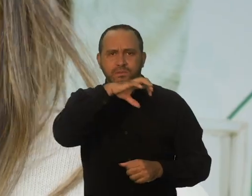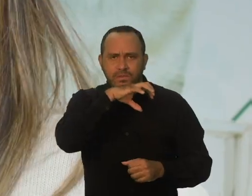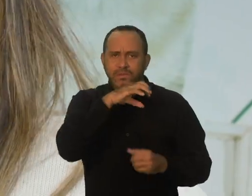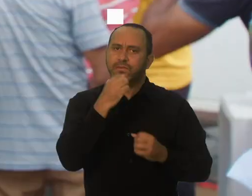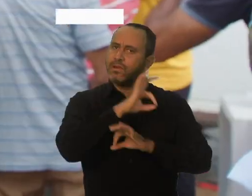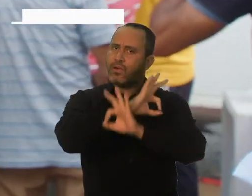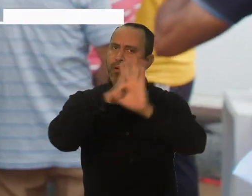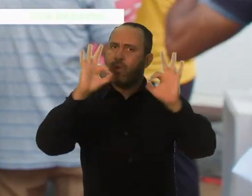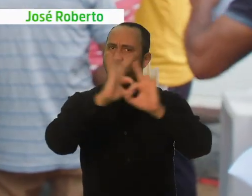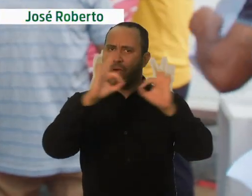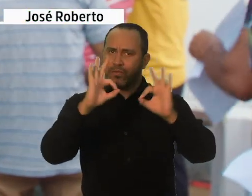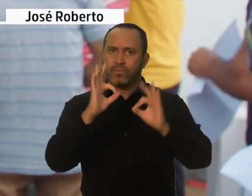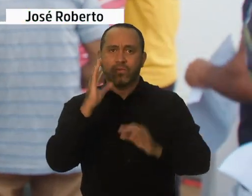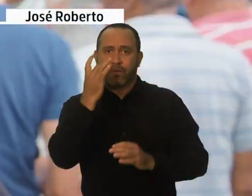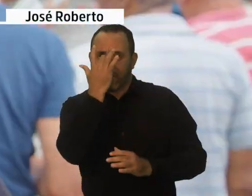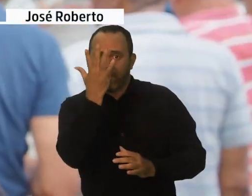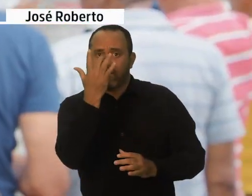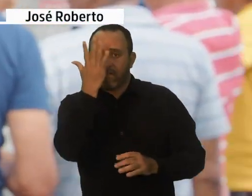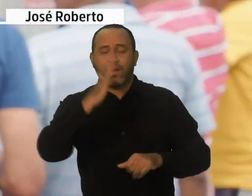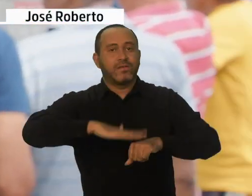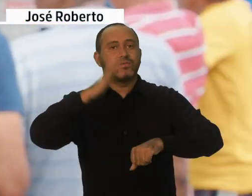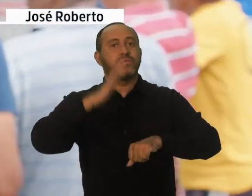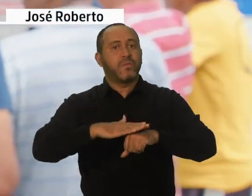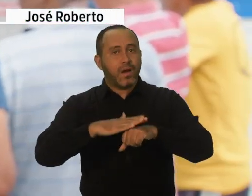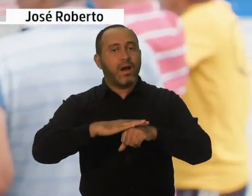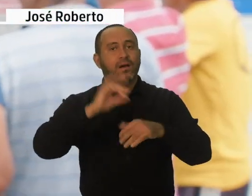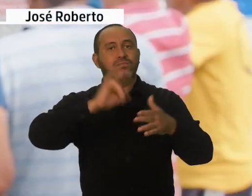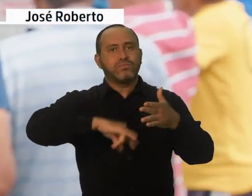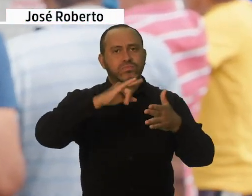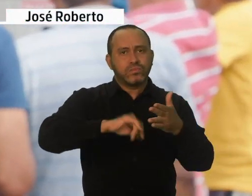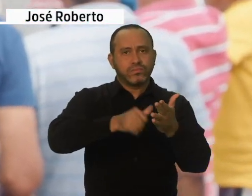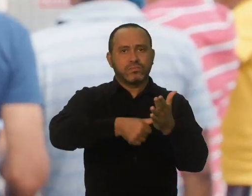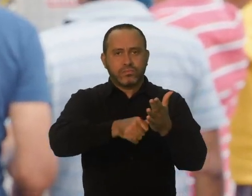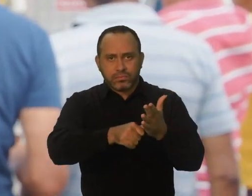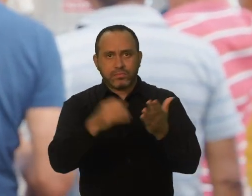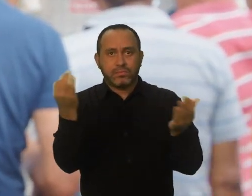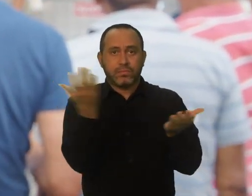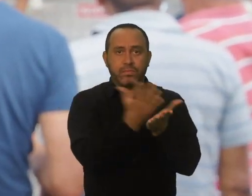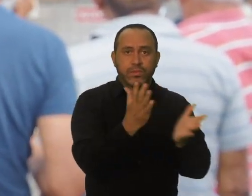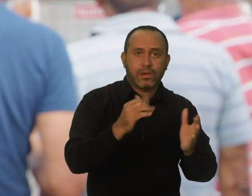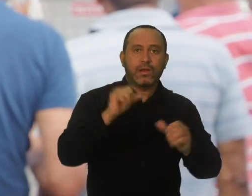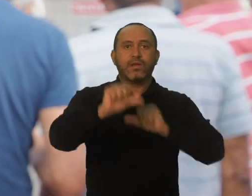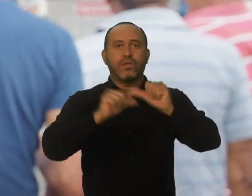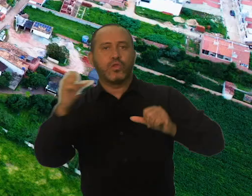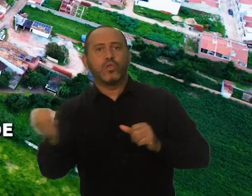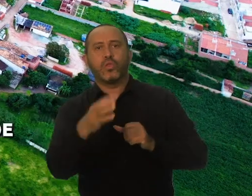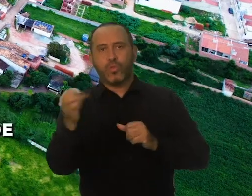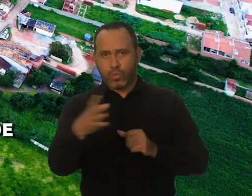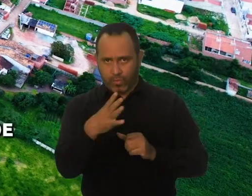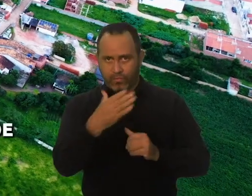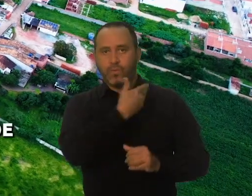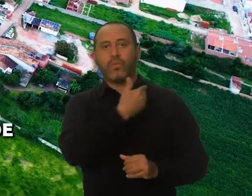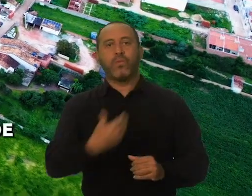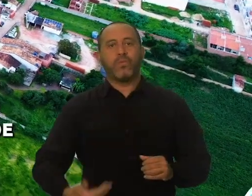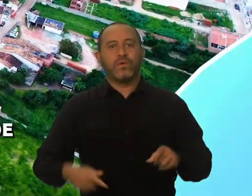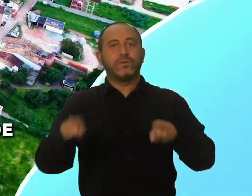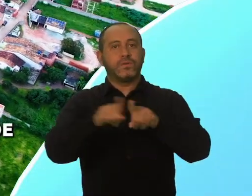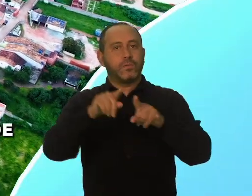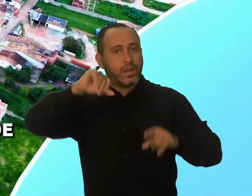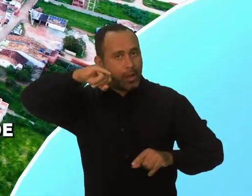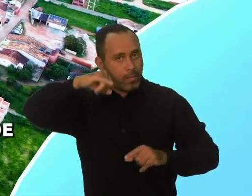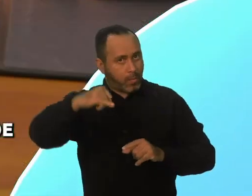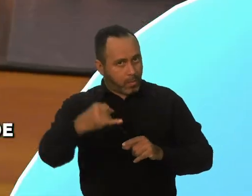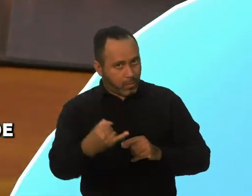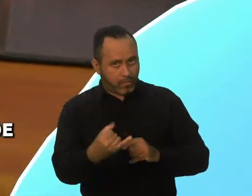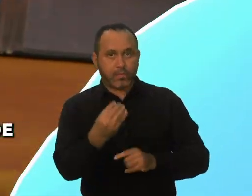Está sendo ótimo. Fica muito mais fácil. A minha identidade minha já está reconhecida, vou trocar e fica uma beleza. O governo ainda aproveitou a